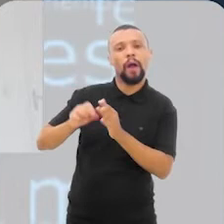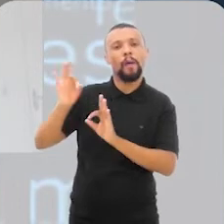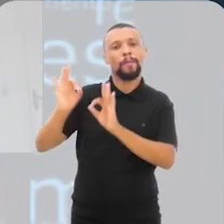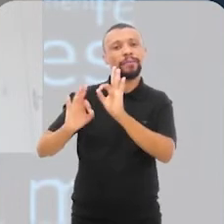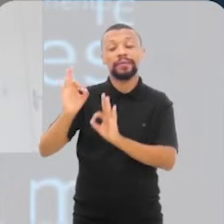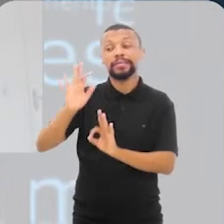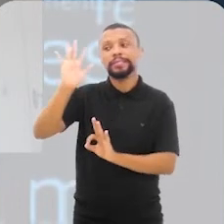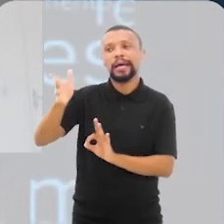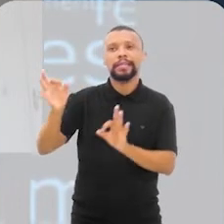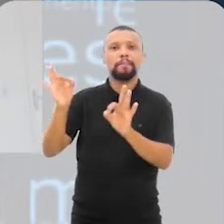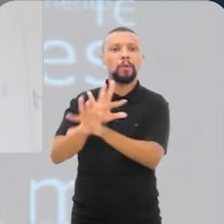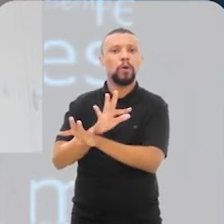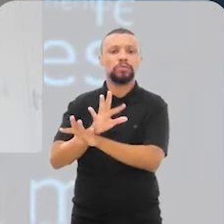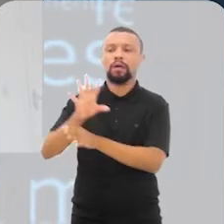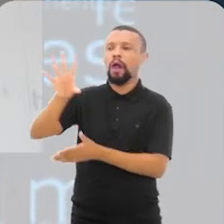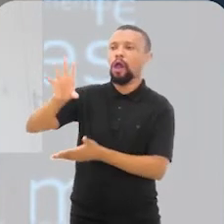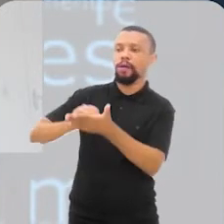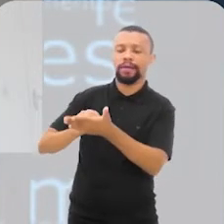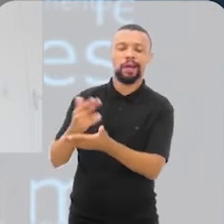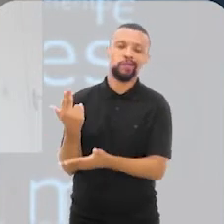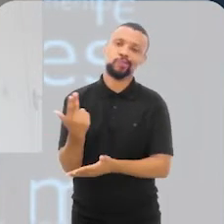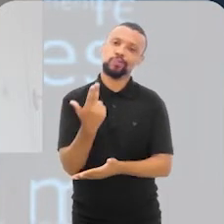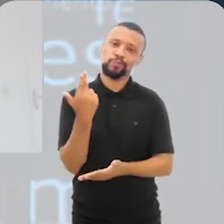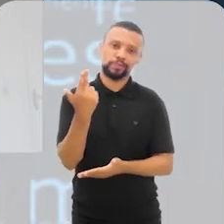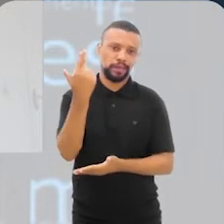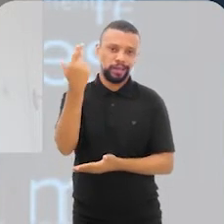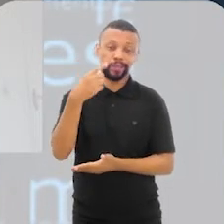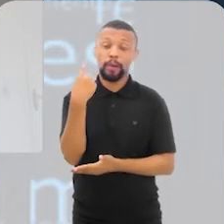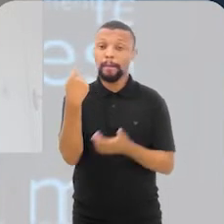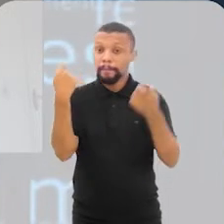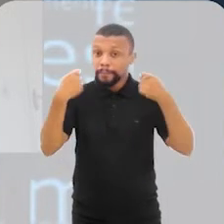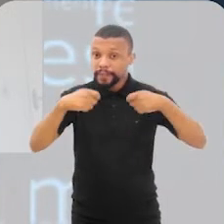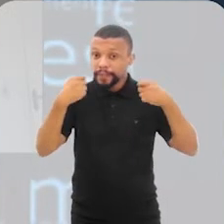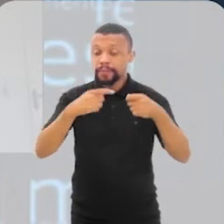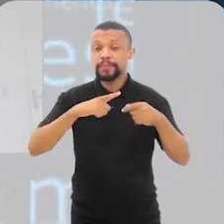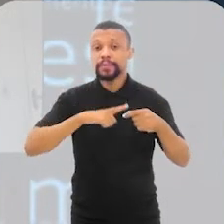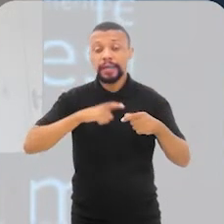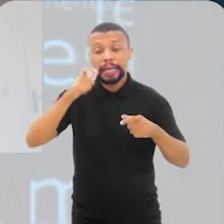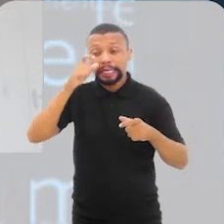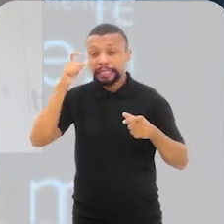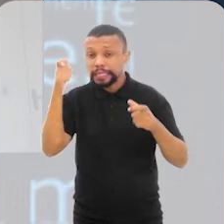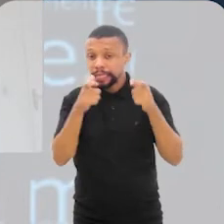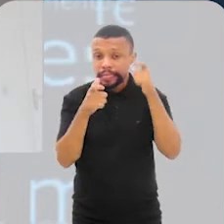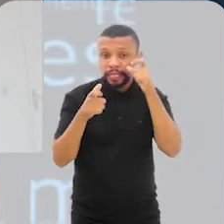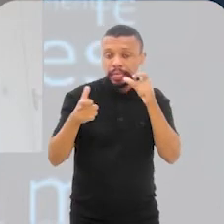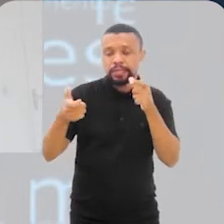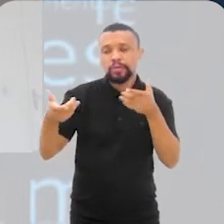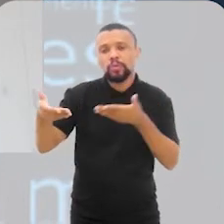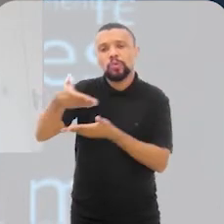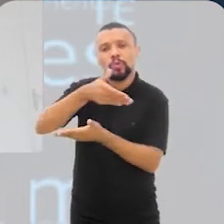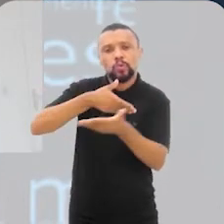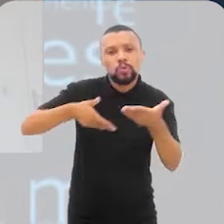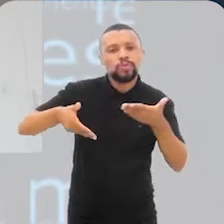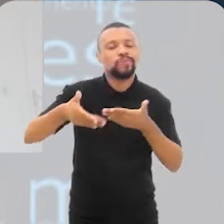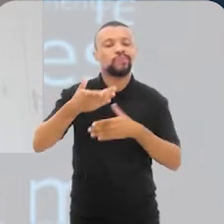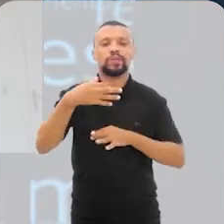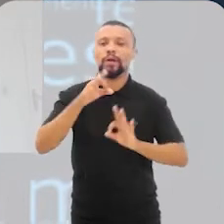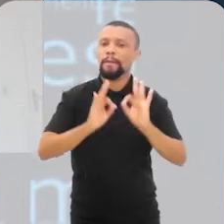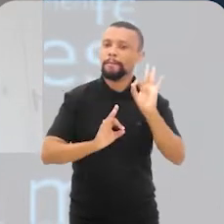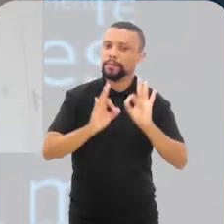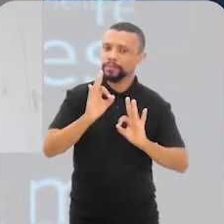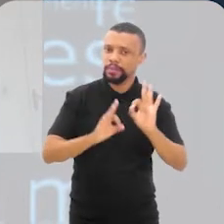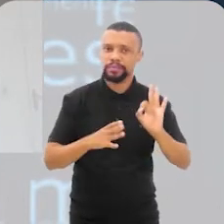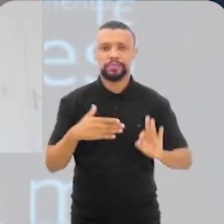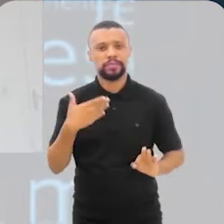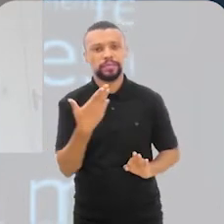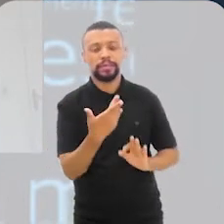um projeto que já existe, porque a gente precisa congregar diferentes interesses, e o projeto está